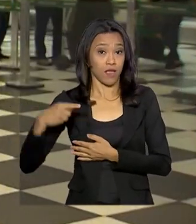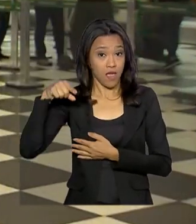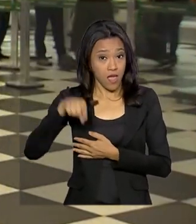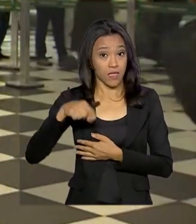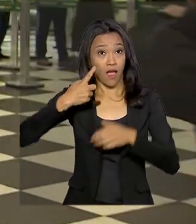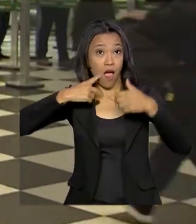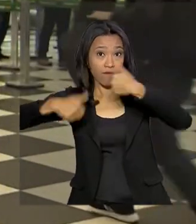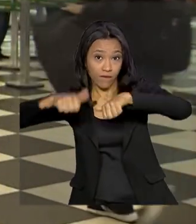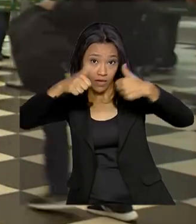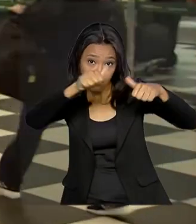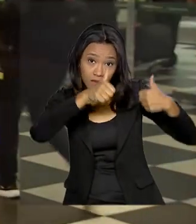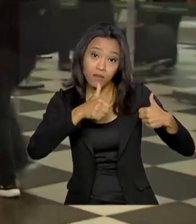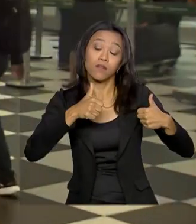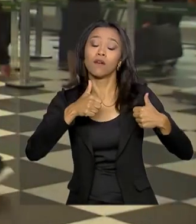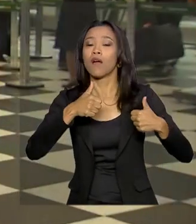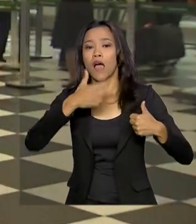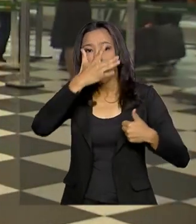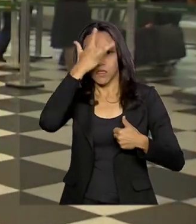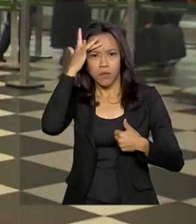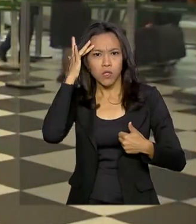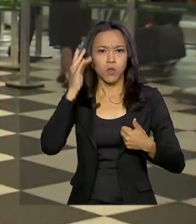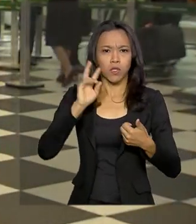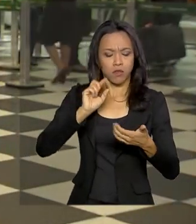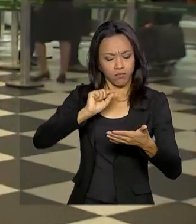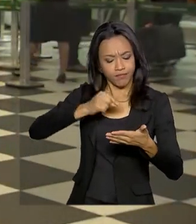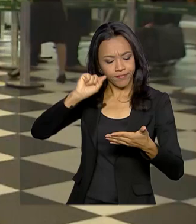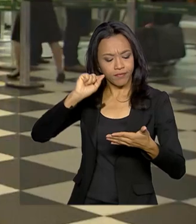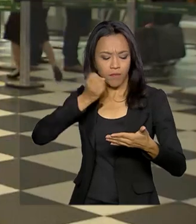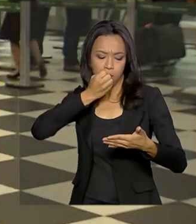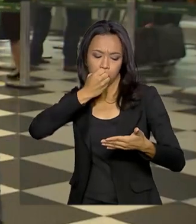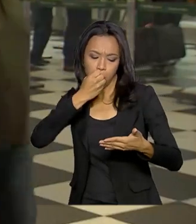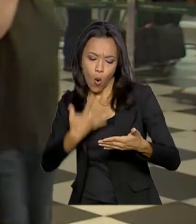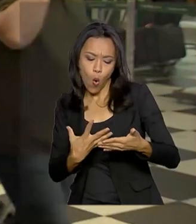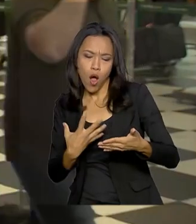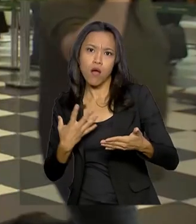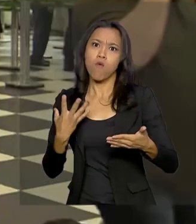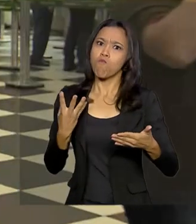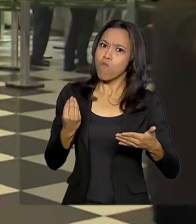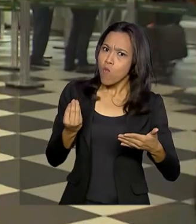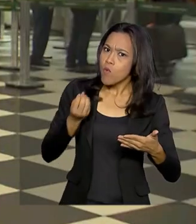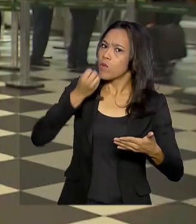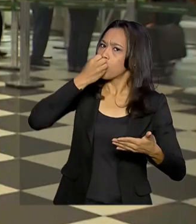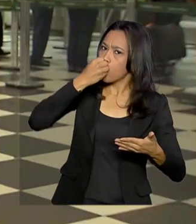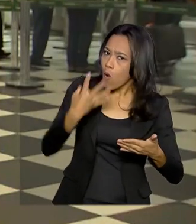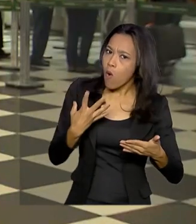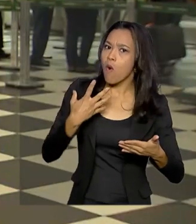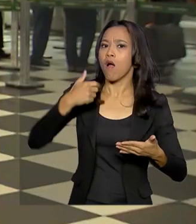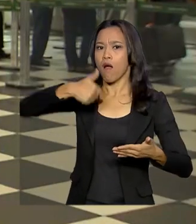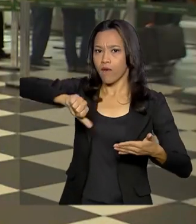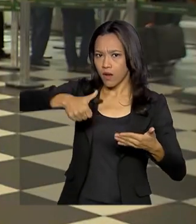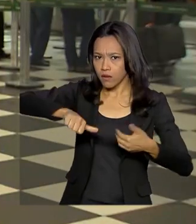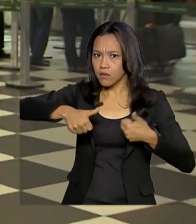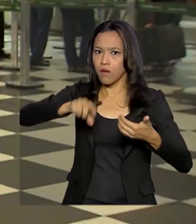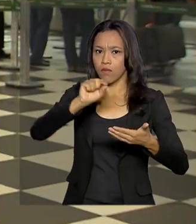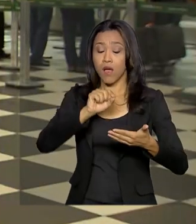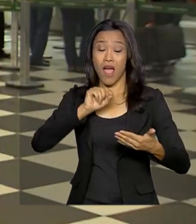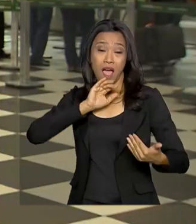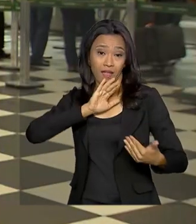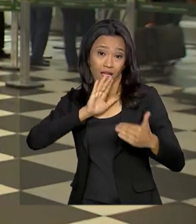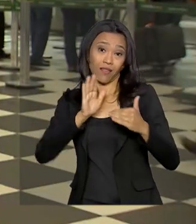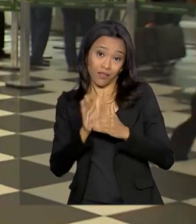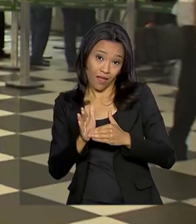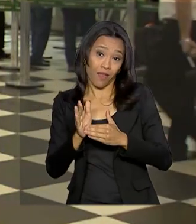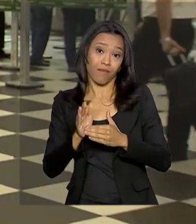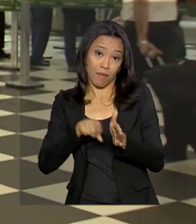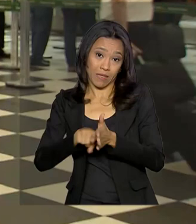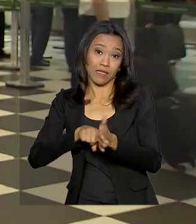significa que os usuários deram nota boa ou muito boa, já que a nota máxima permitida pela